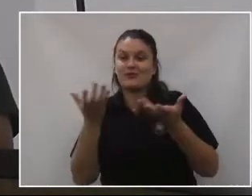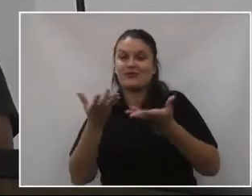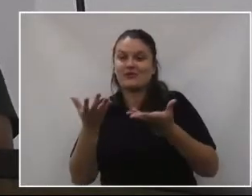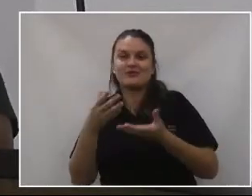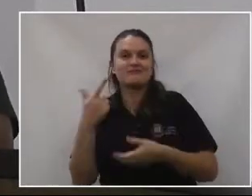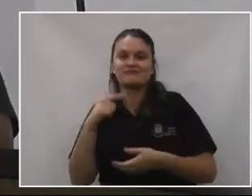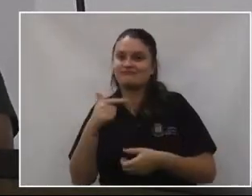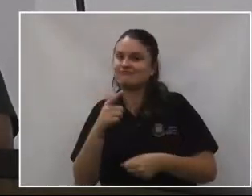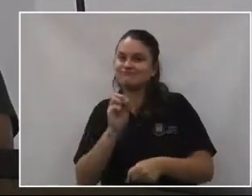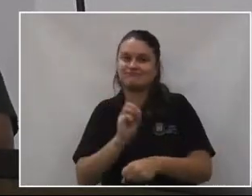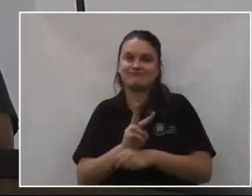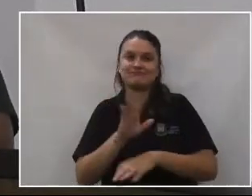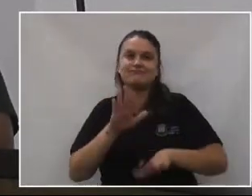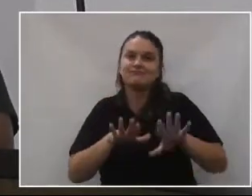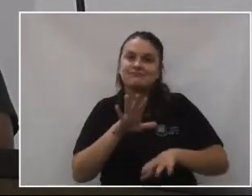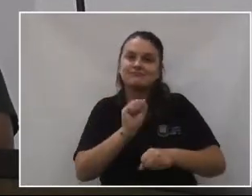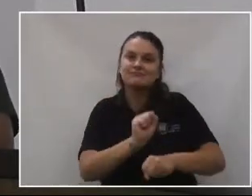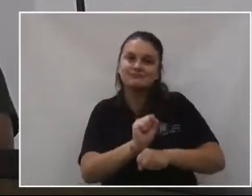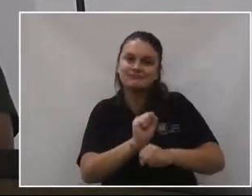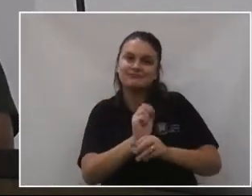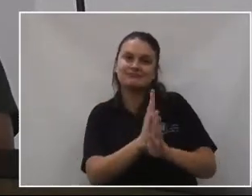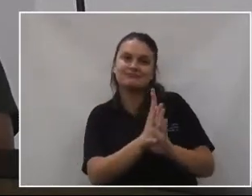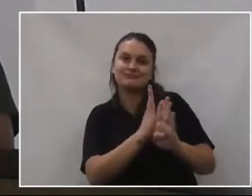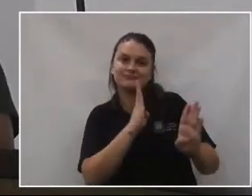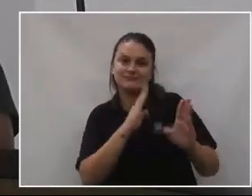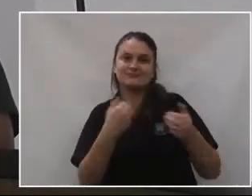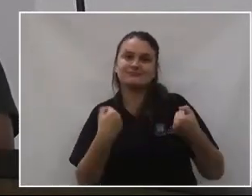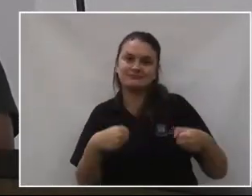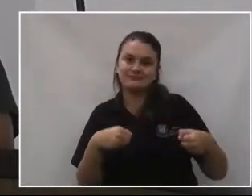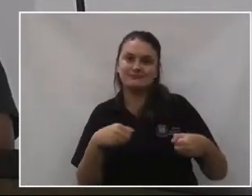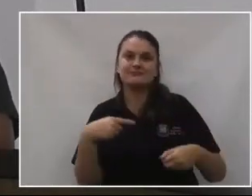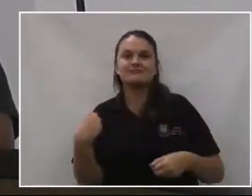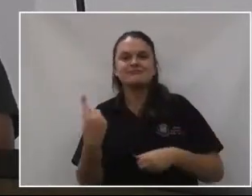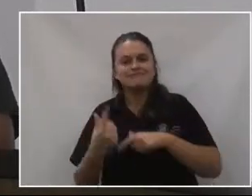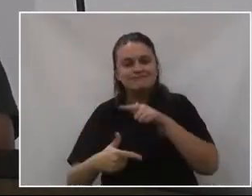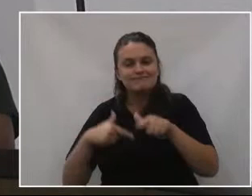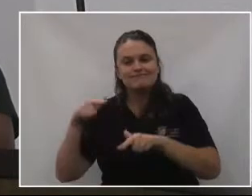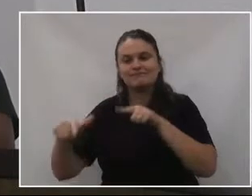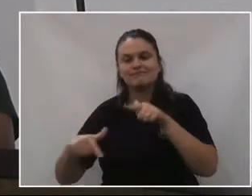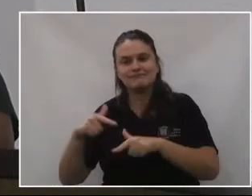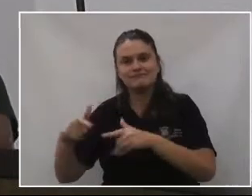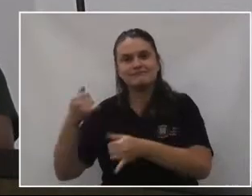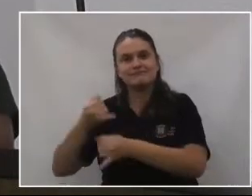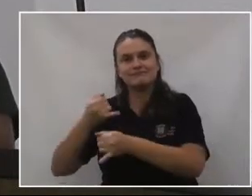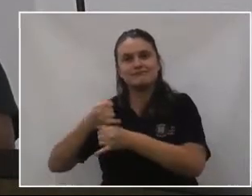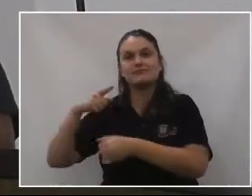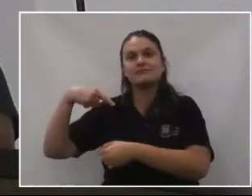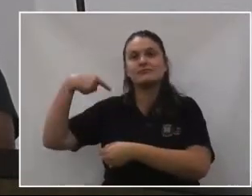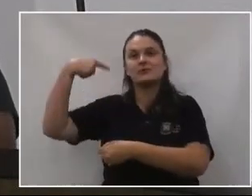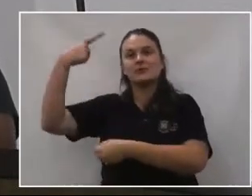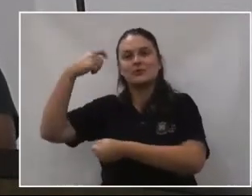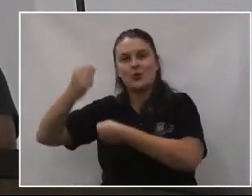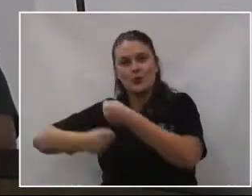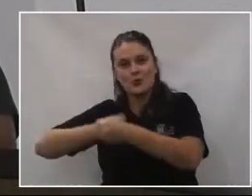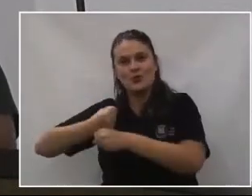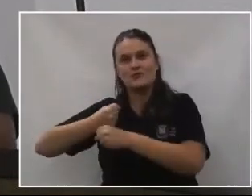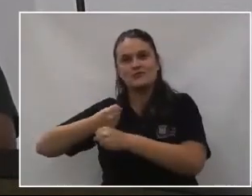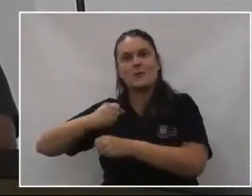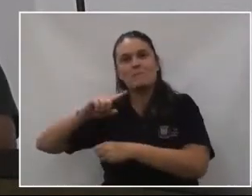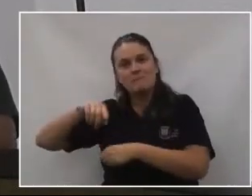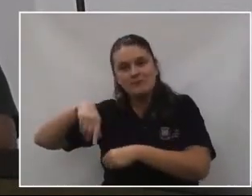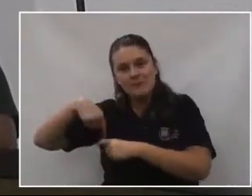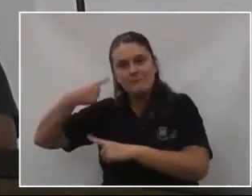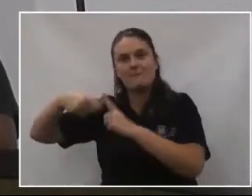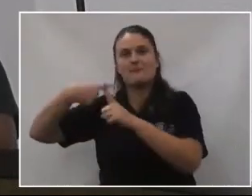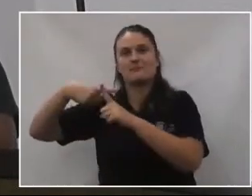garantida. Então, nós estamos, assim, fortemente trabalhando com a diretoria, para o ano que vem, aumentar mais